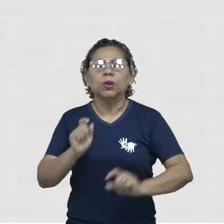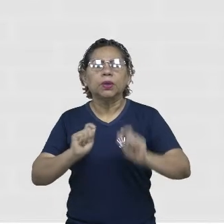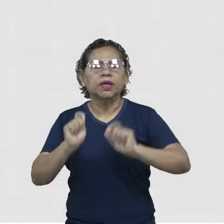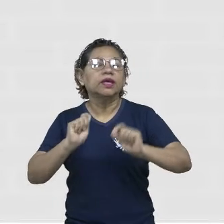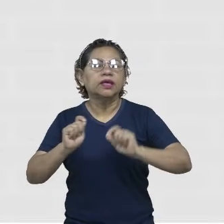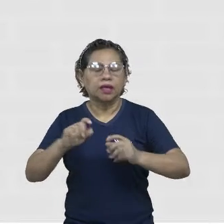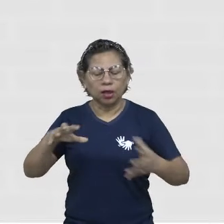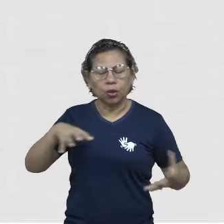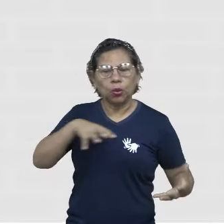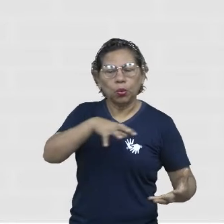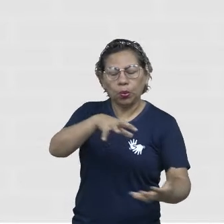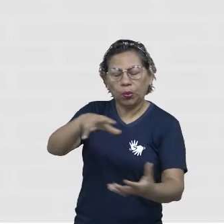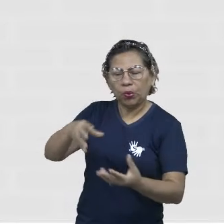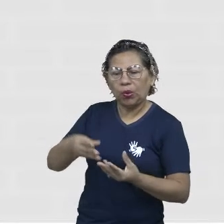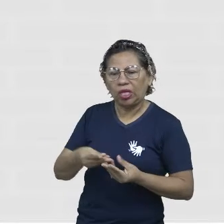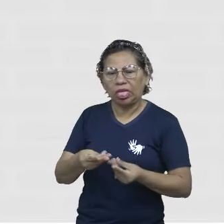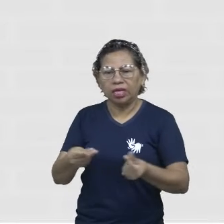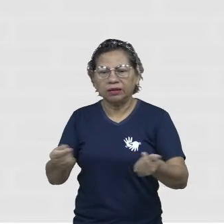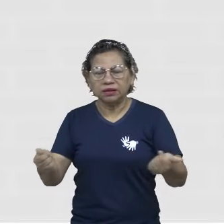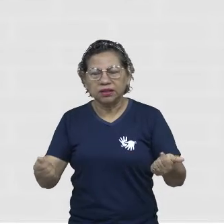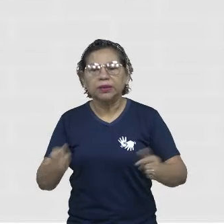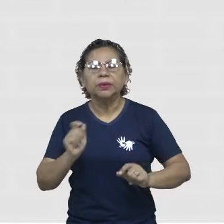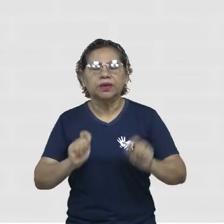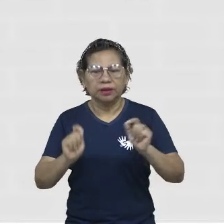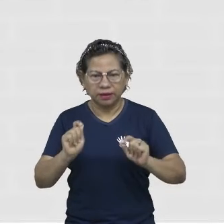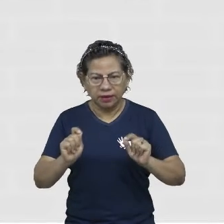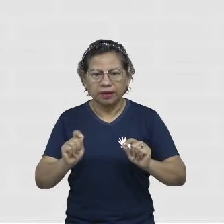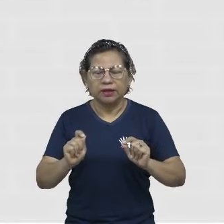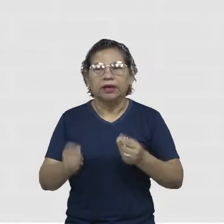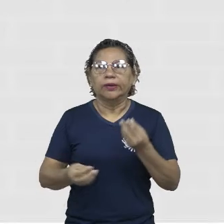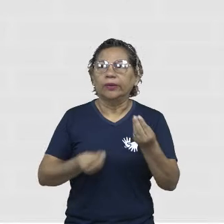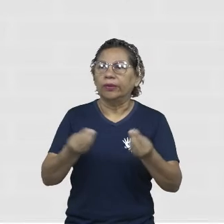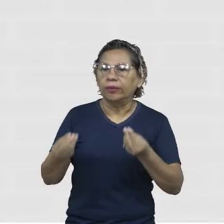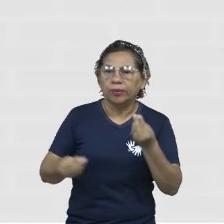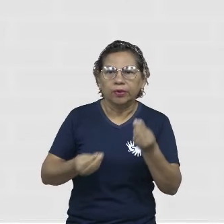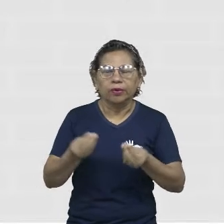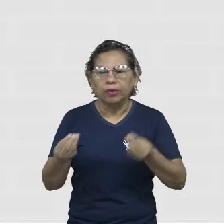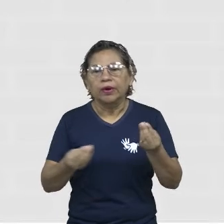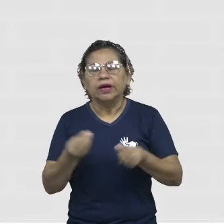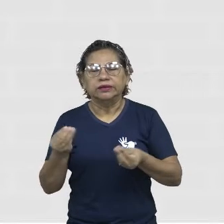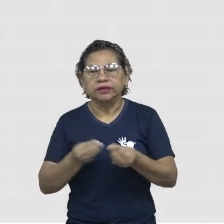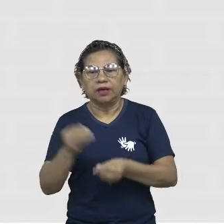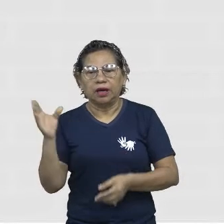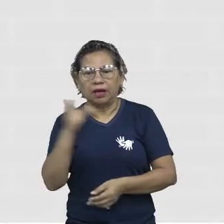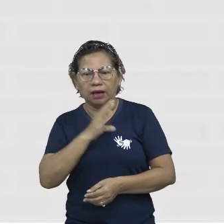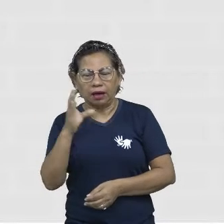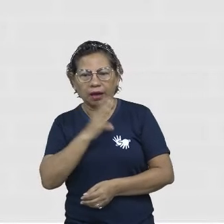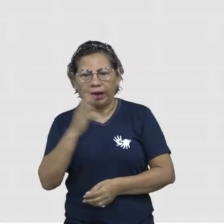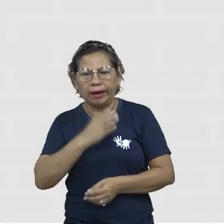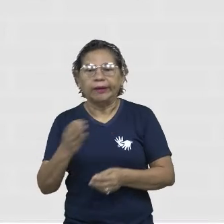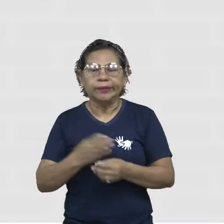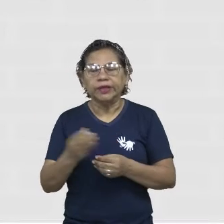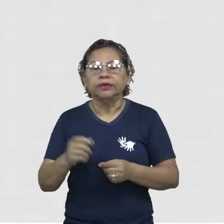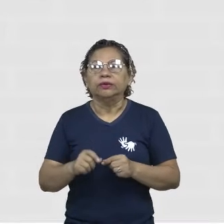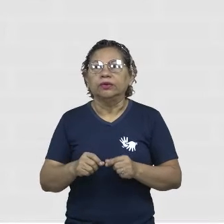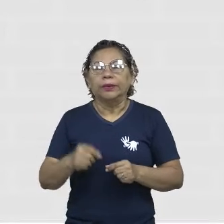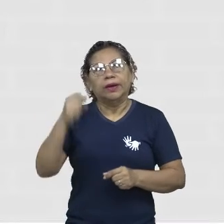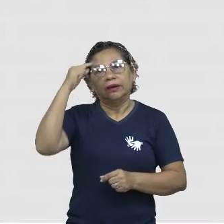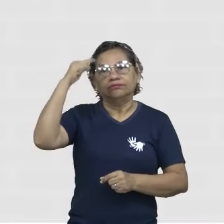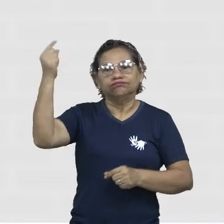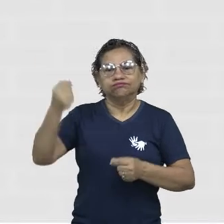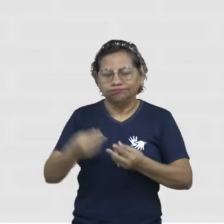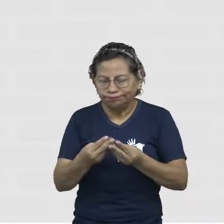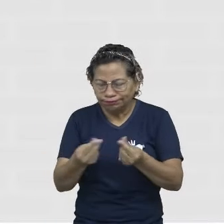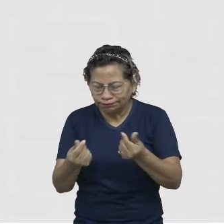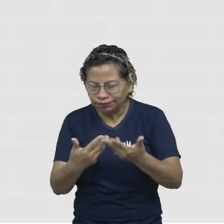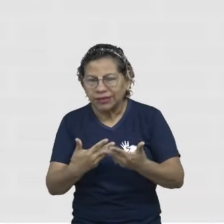líquido? Hoje, o mundo líquido é como se ele escorresse pelas nossas mãos, entre os dedos. A coisa está